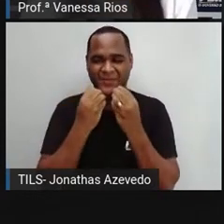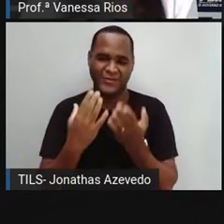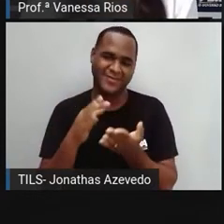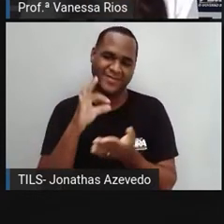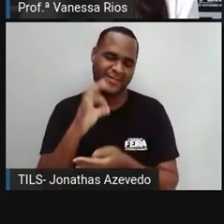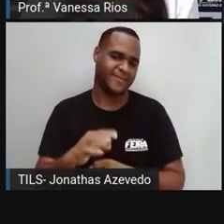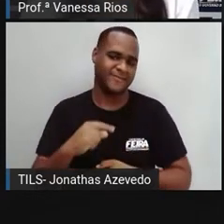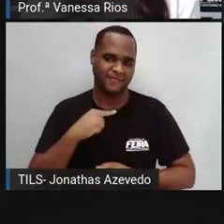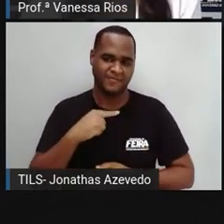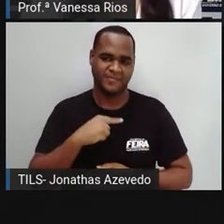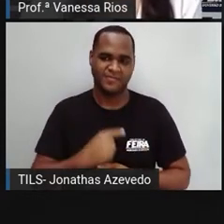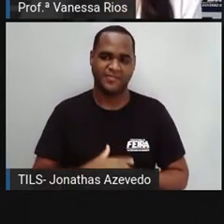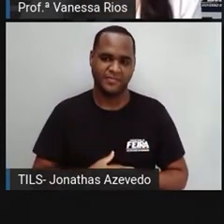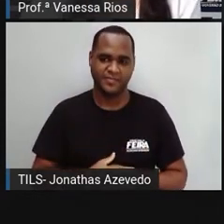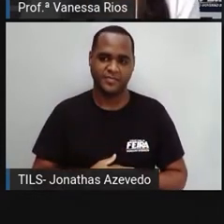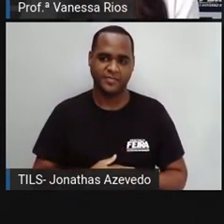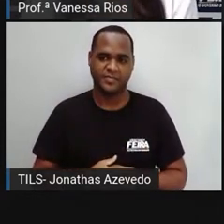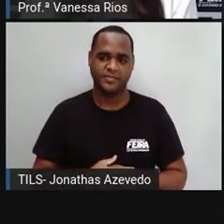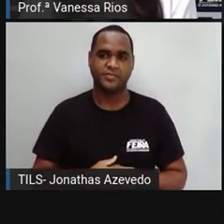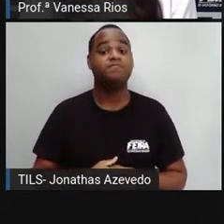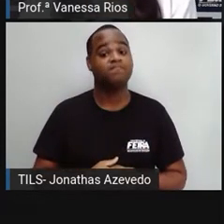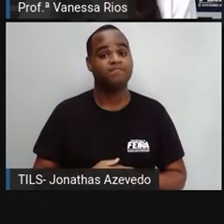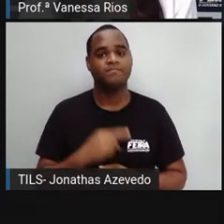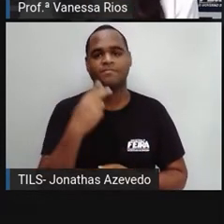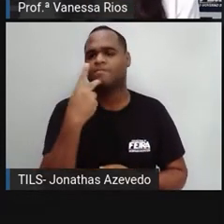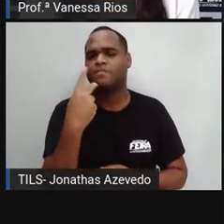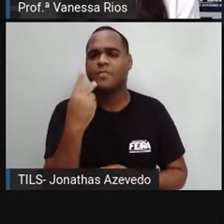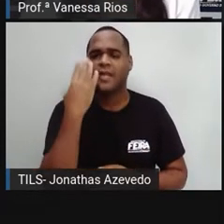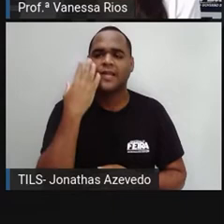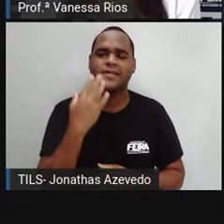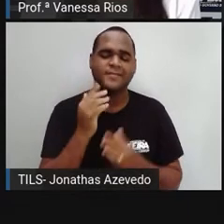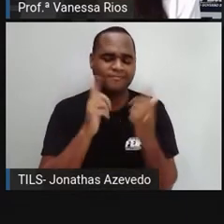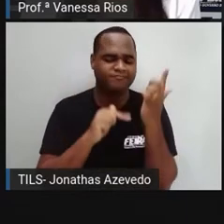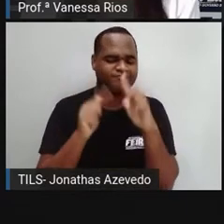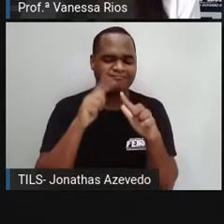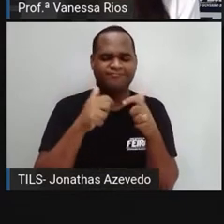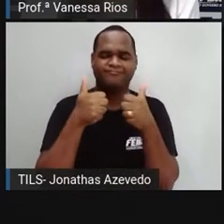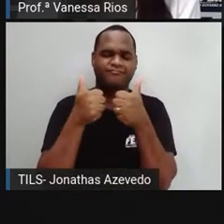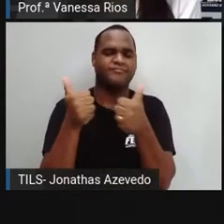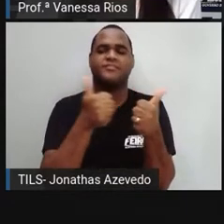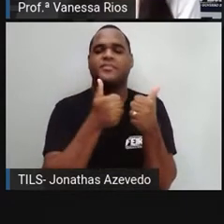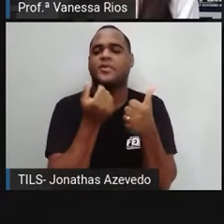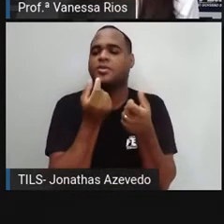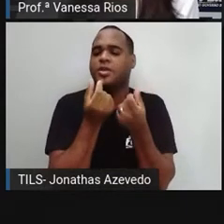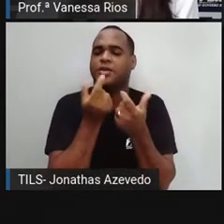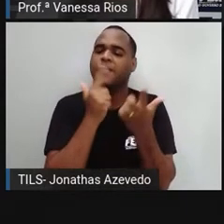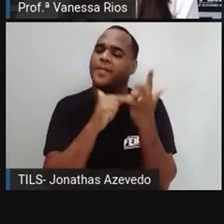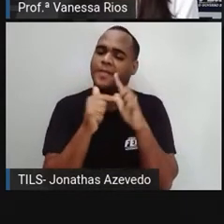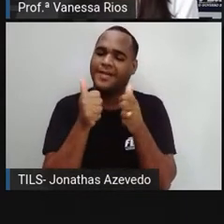para que essas crianças ganhassem muito dinheiro.